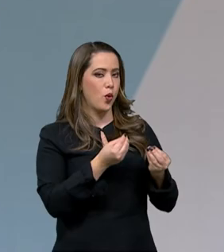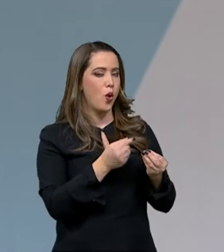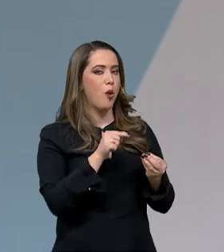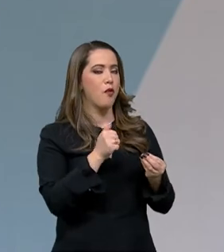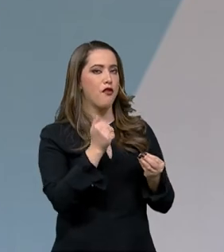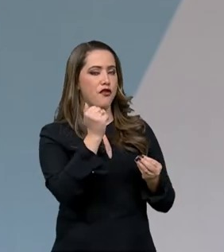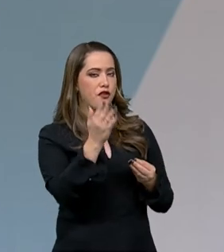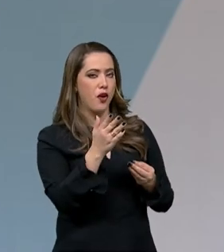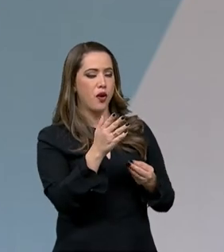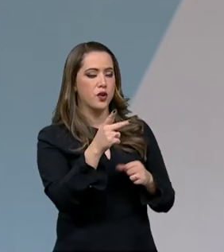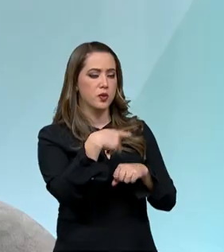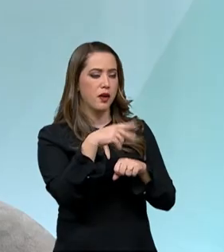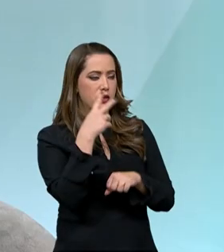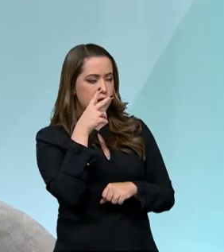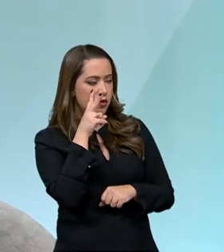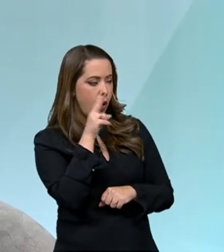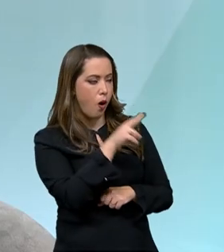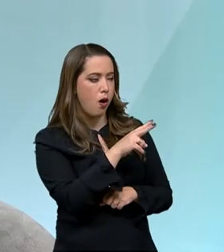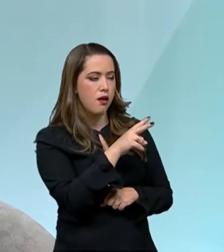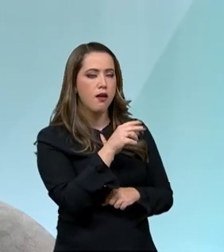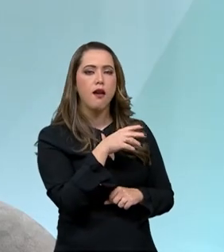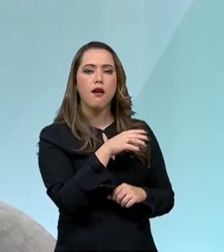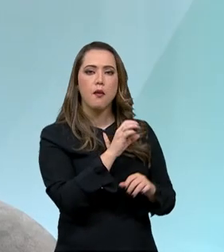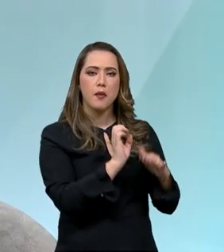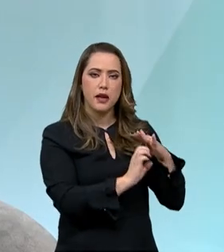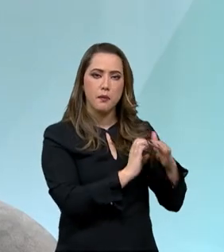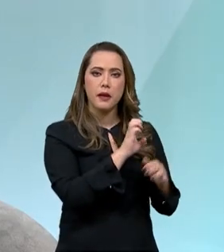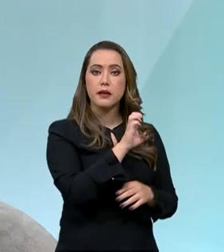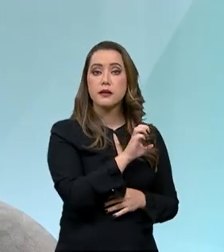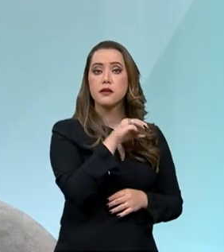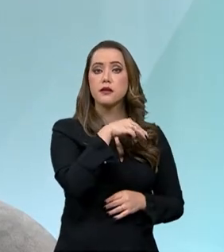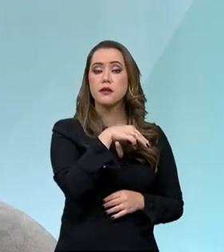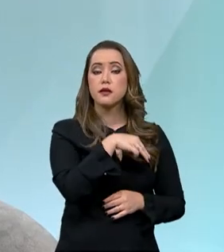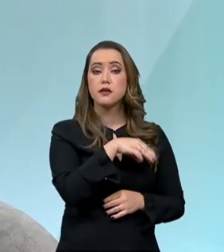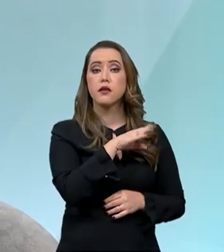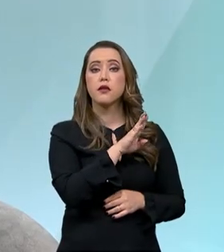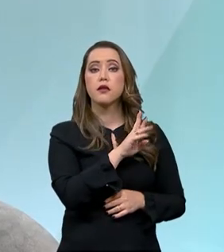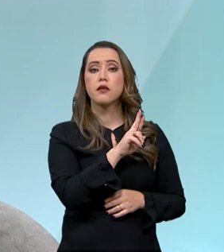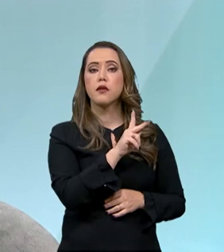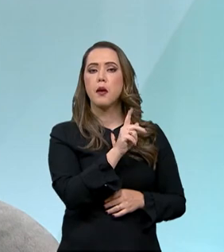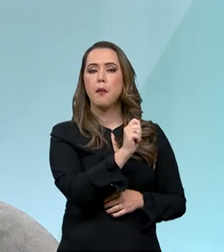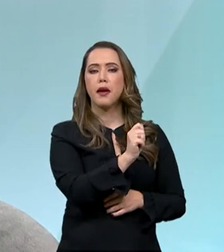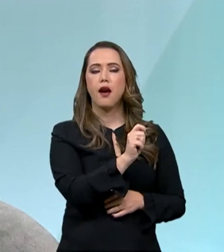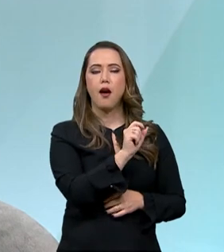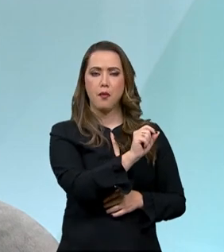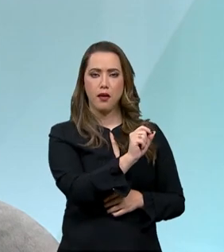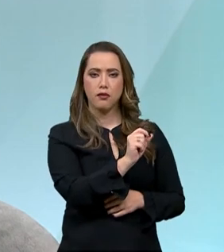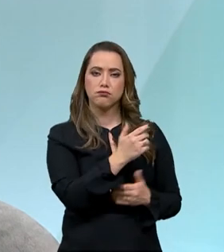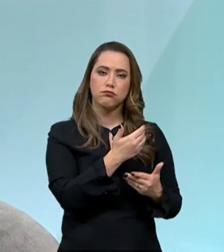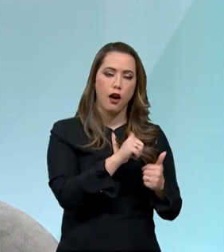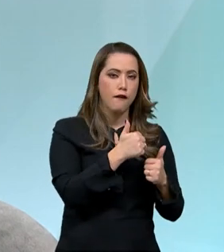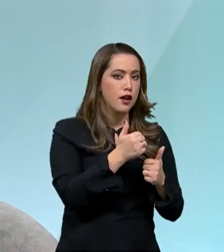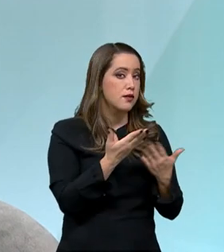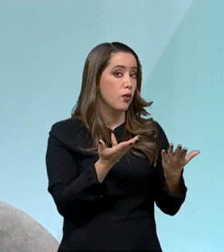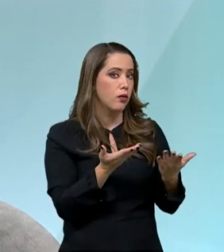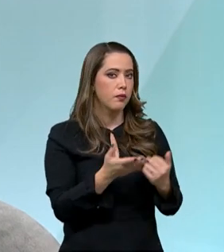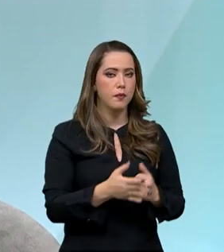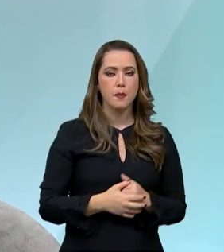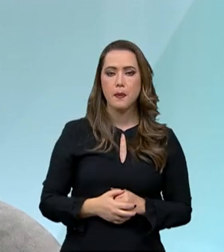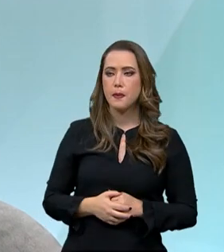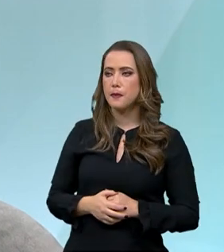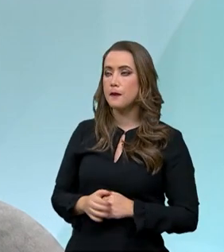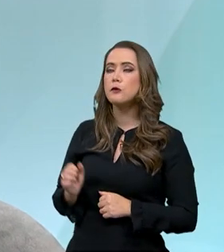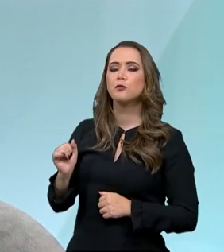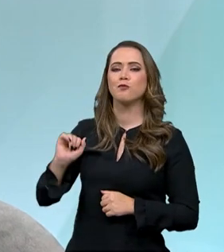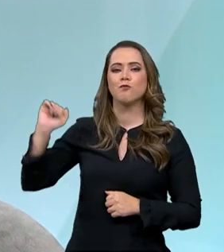Embrapa lá fora. O Brasil e a Embrapa e seus parceiros, o Brasil foi